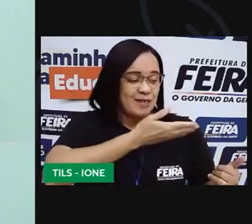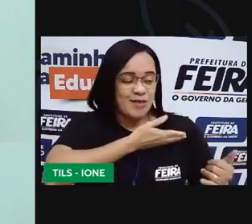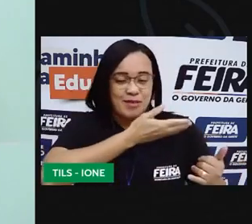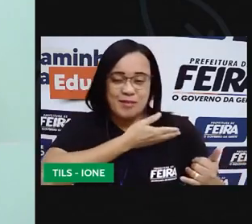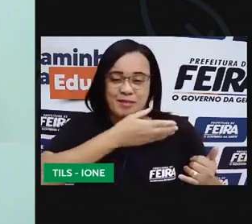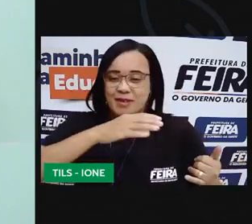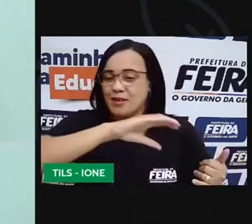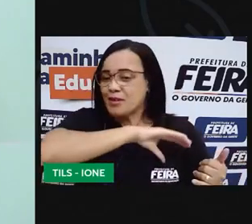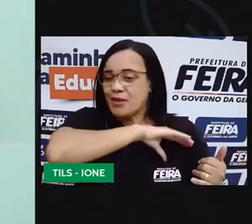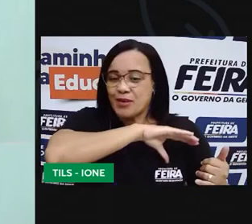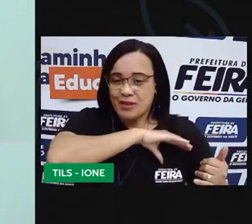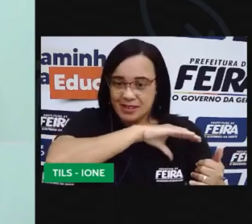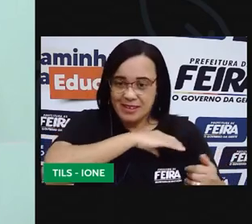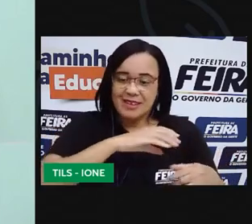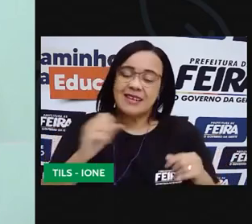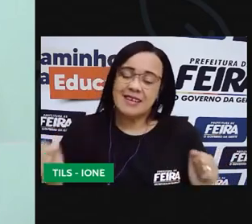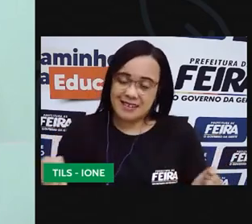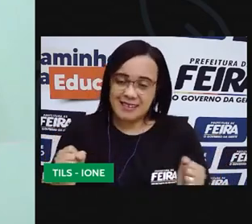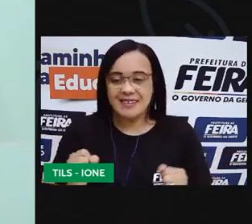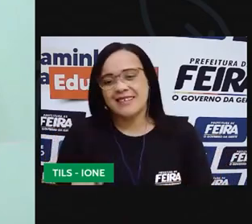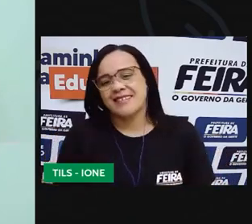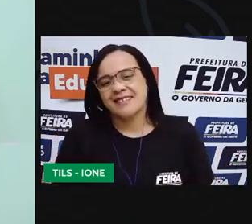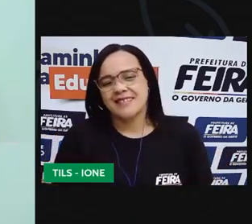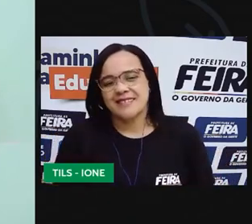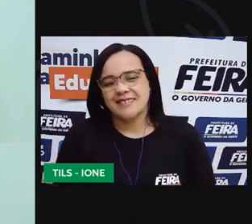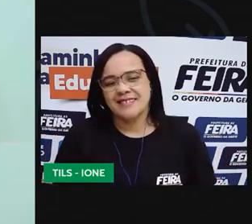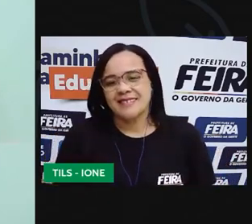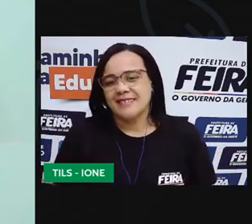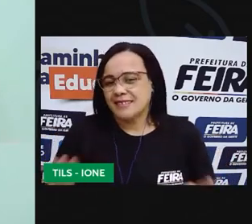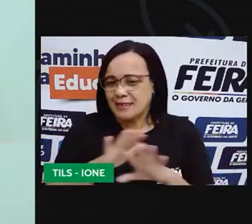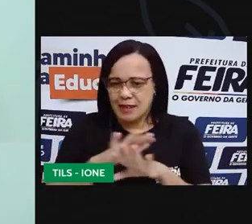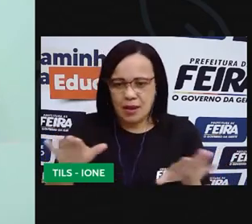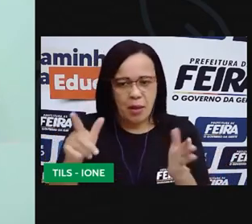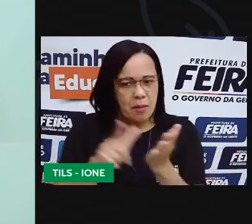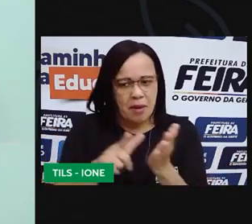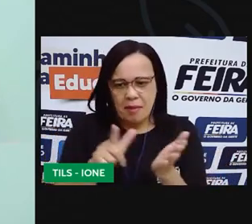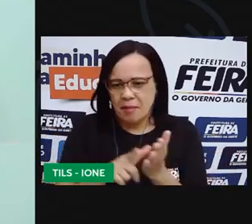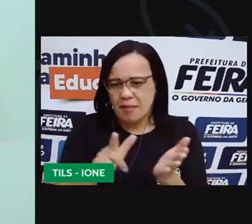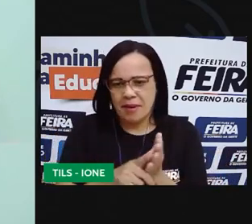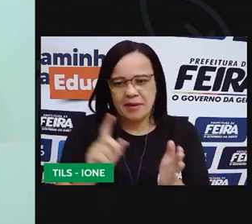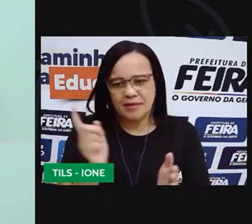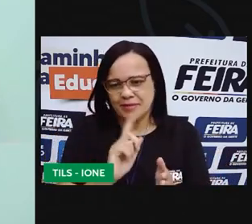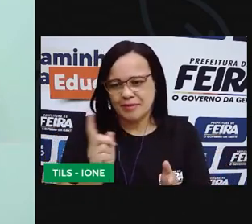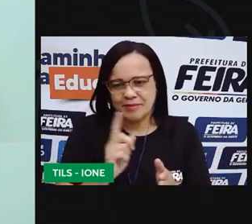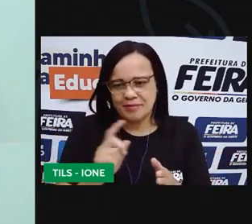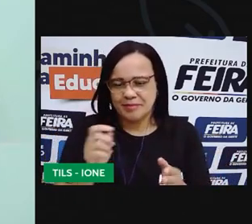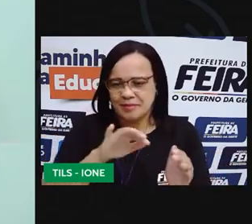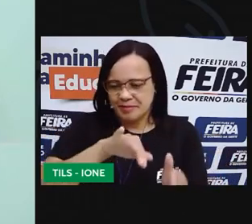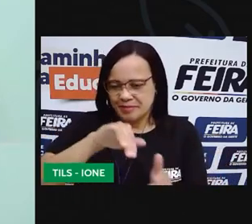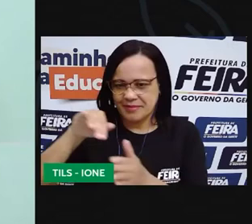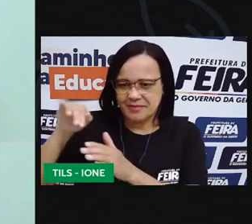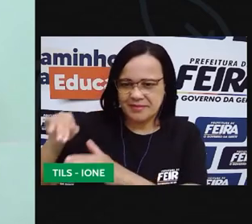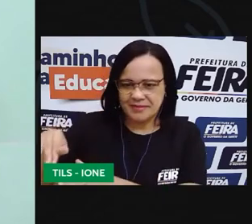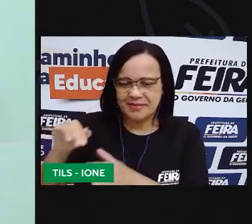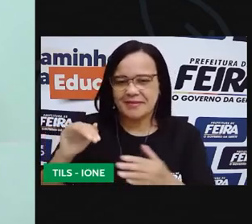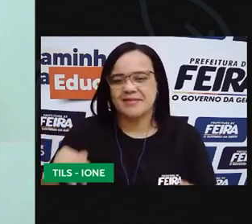ele não vai ser resistente para a água. Então, não vou usar ele para a água, mas ele é leve, ele também flutua.